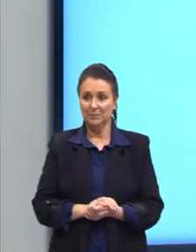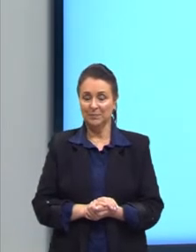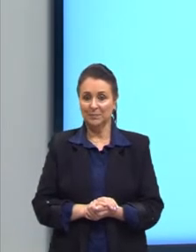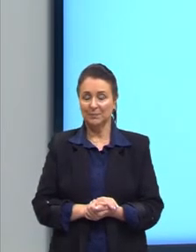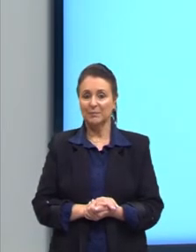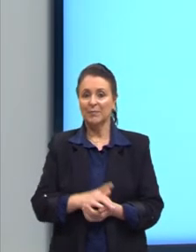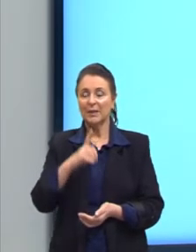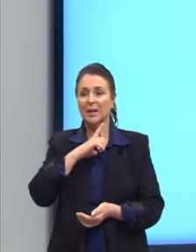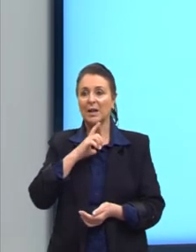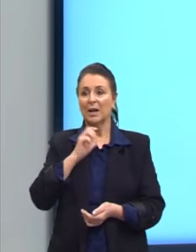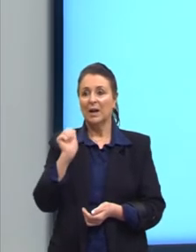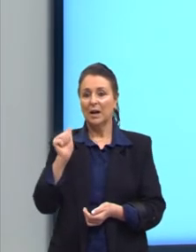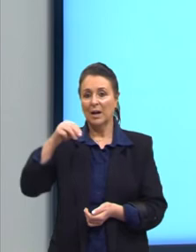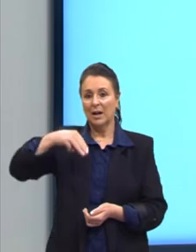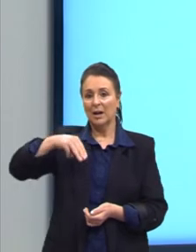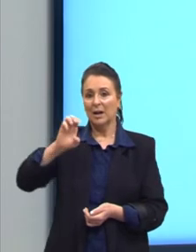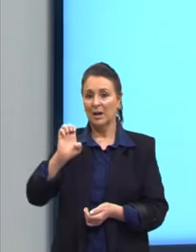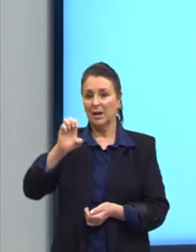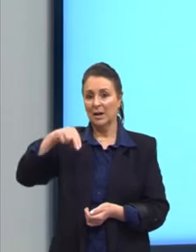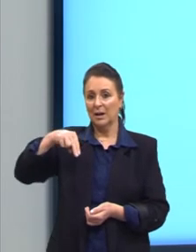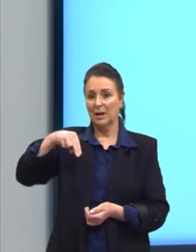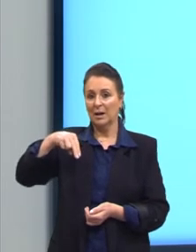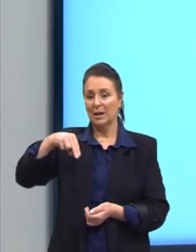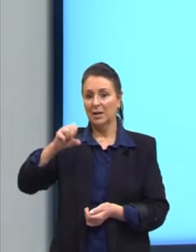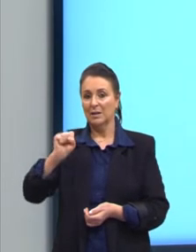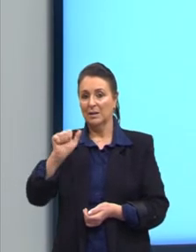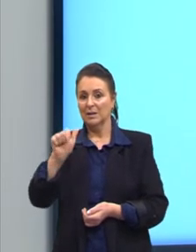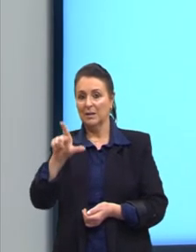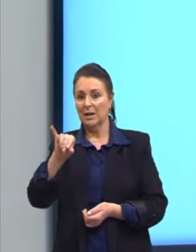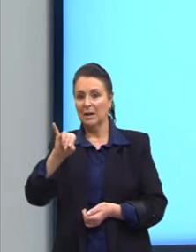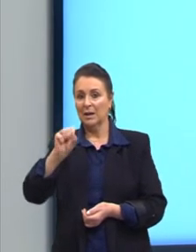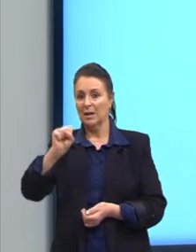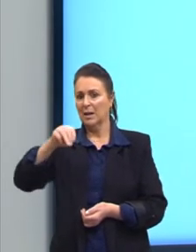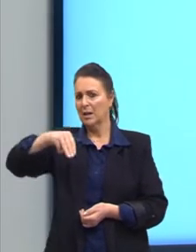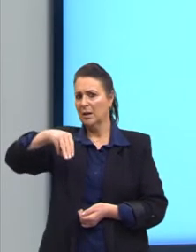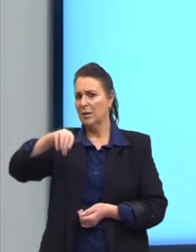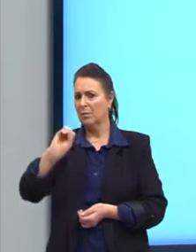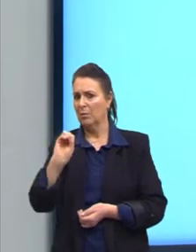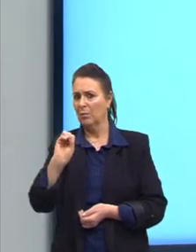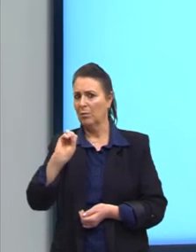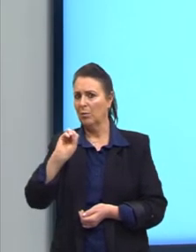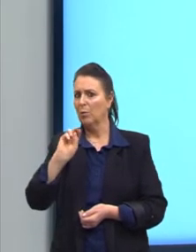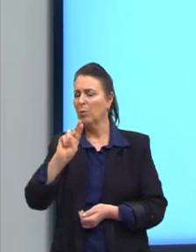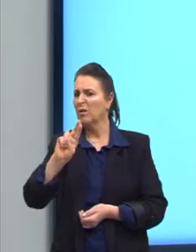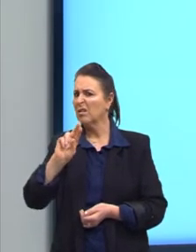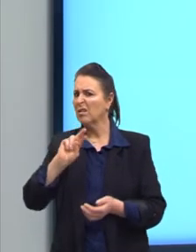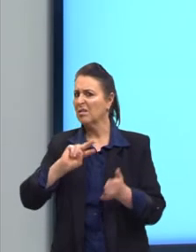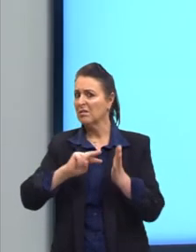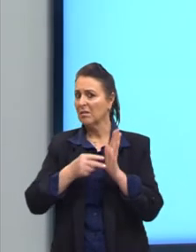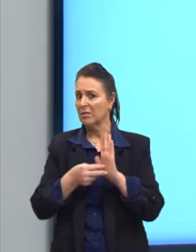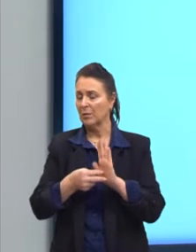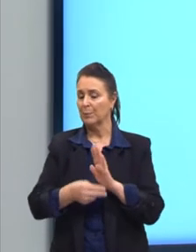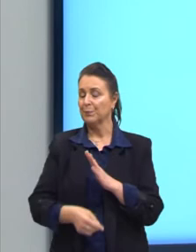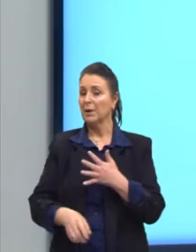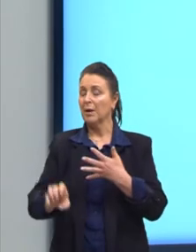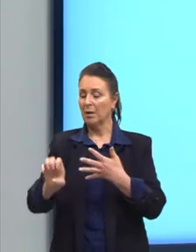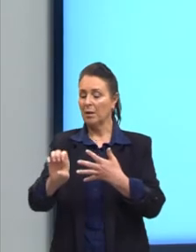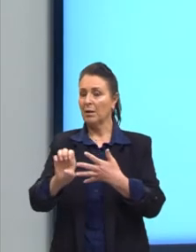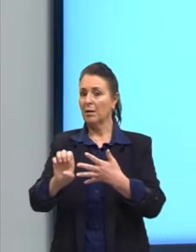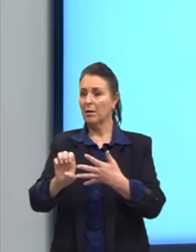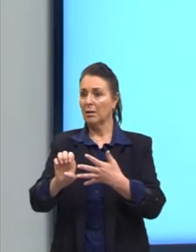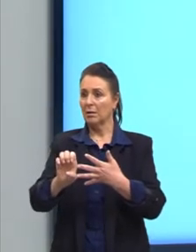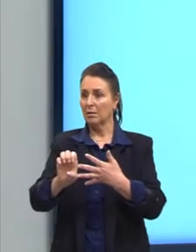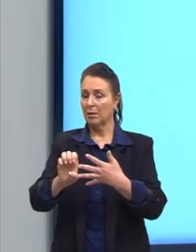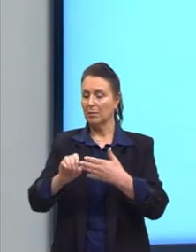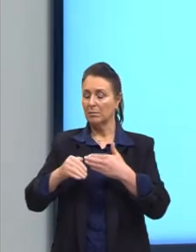Temos o amensalismo. O é amensalismo? É quando uma espécie inibe o